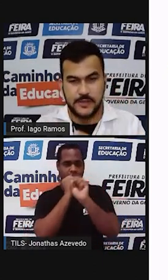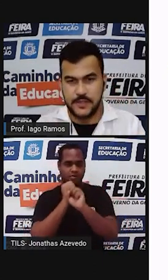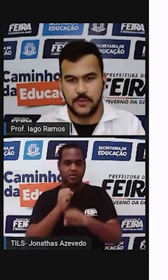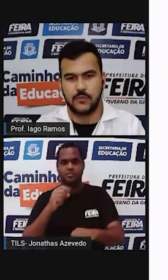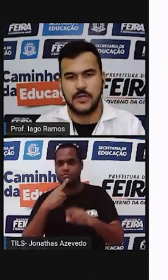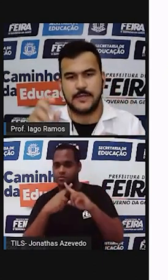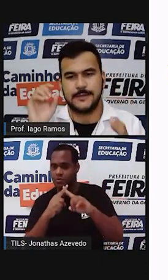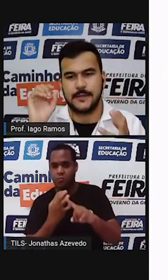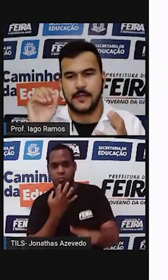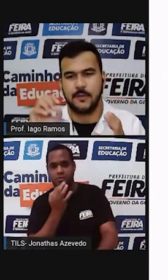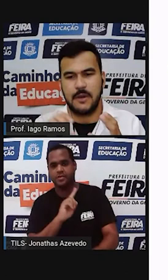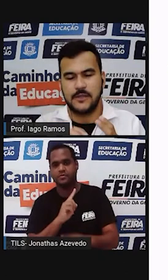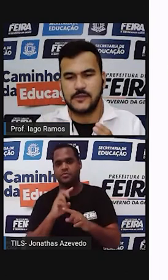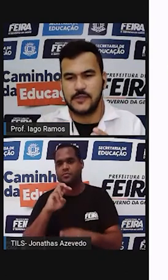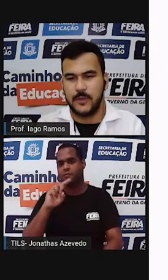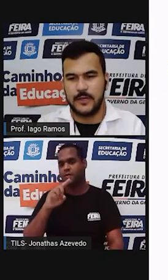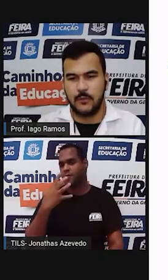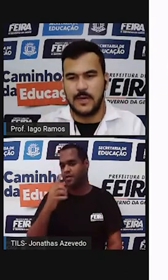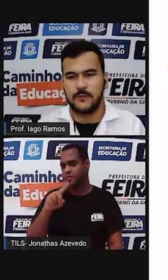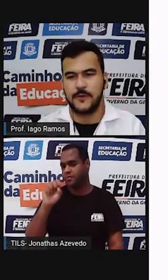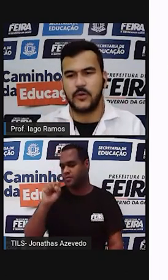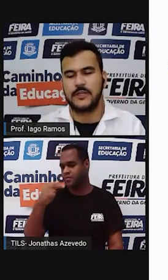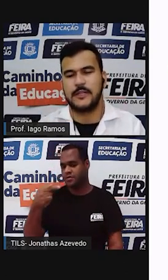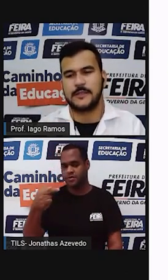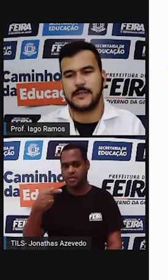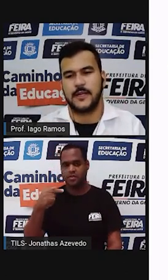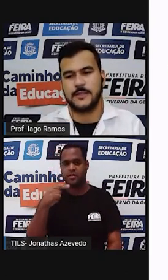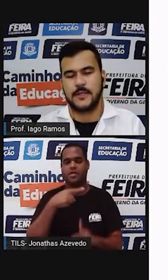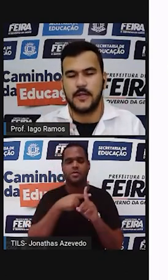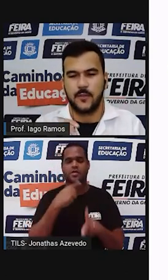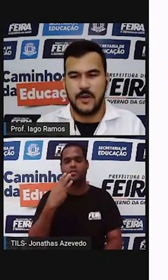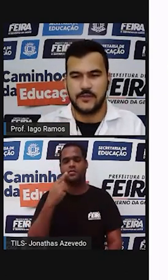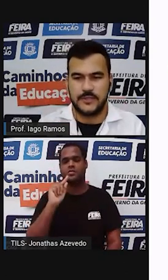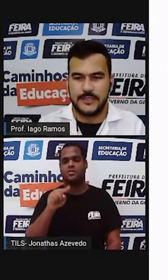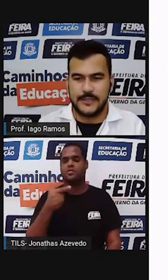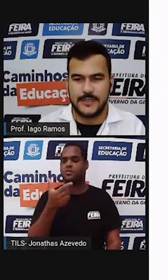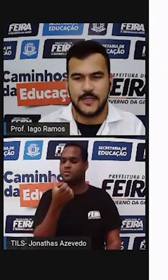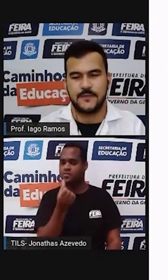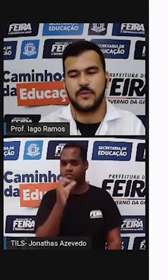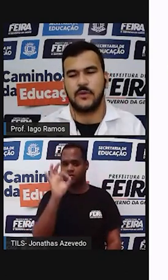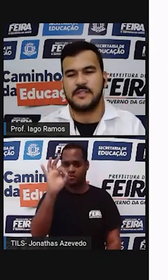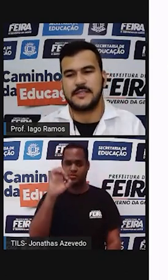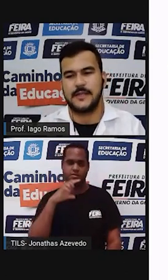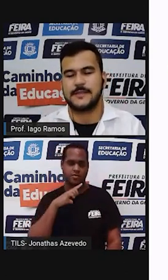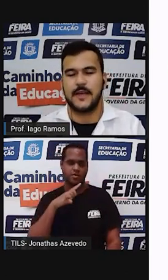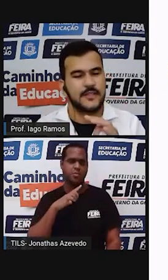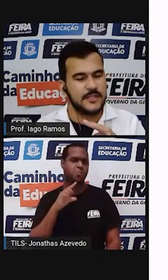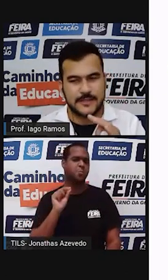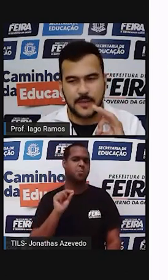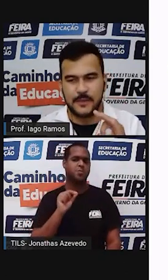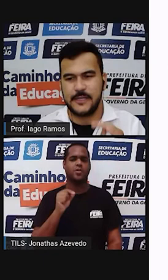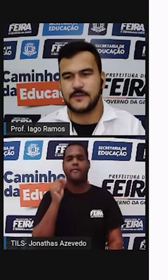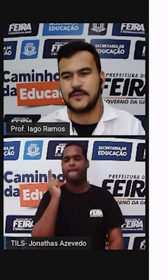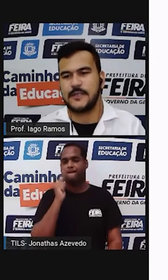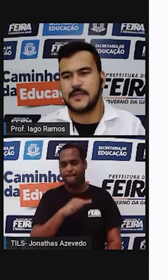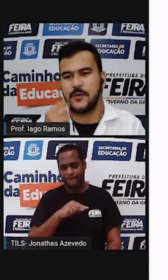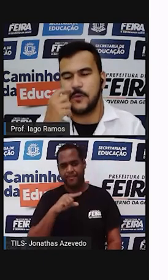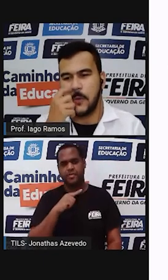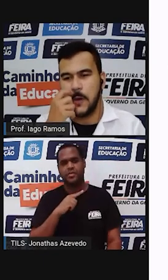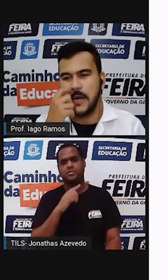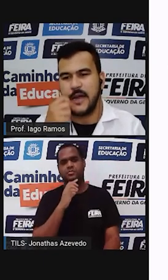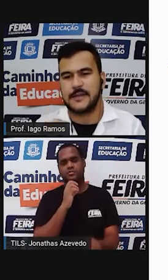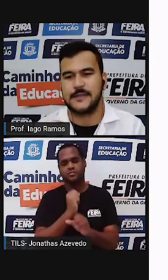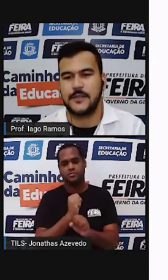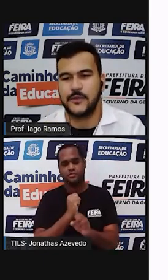X que a gente não conhece, mais o 54,87, mais o 37,26, a gente sabe que isso tem que ser